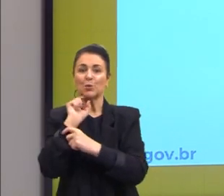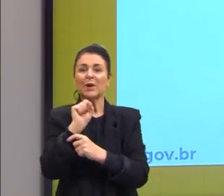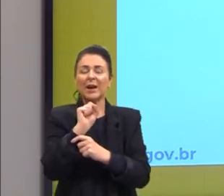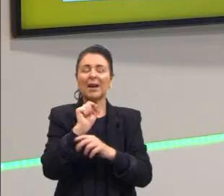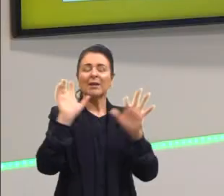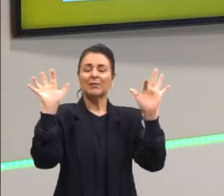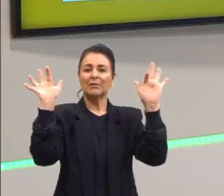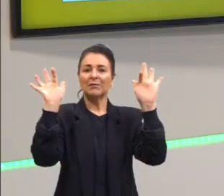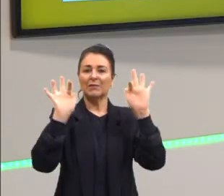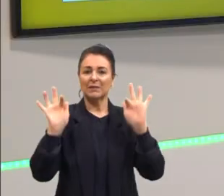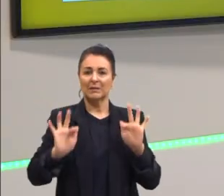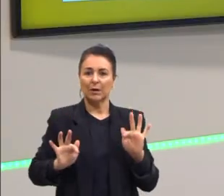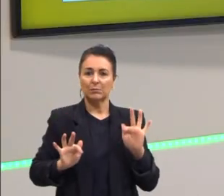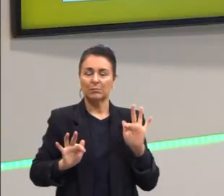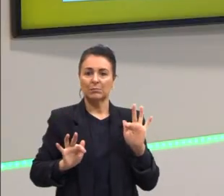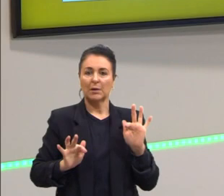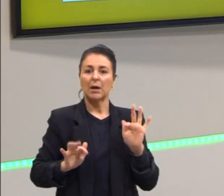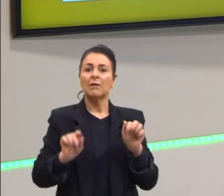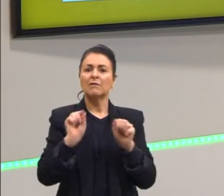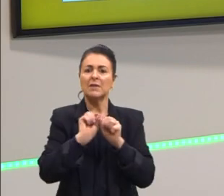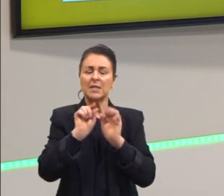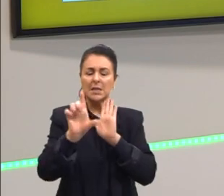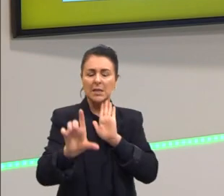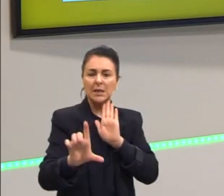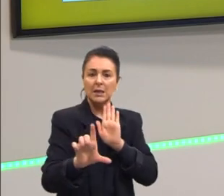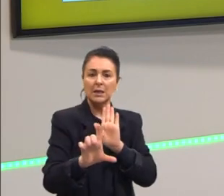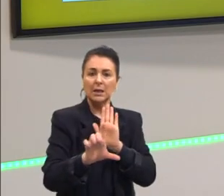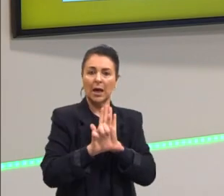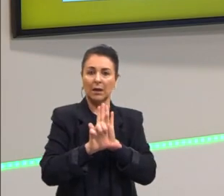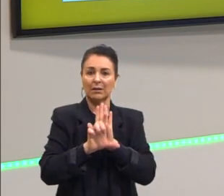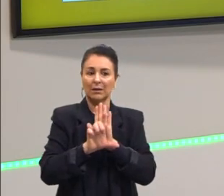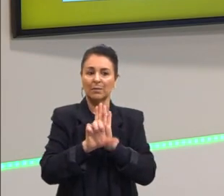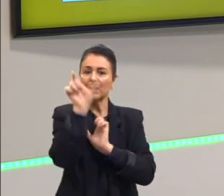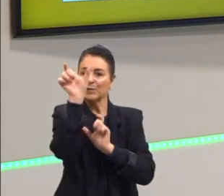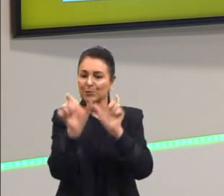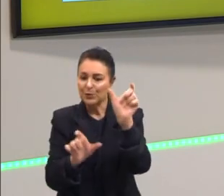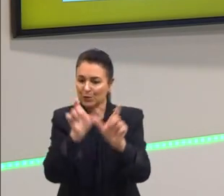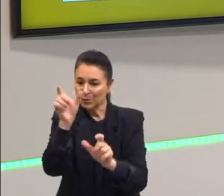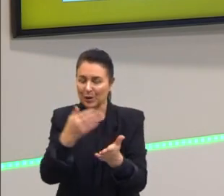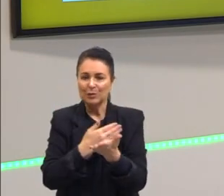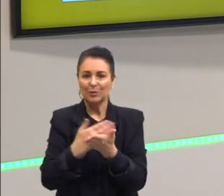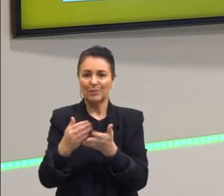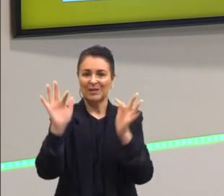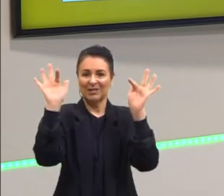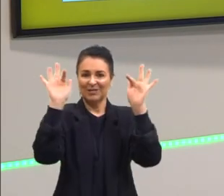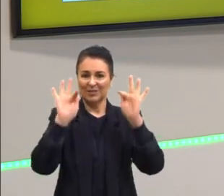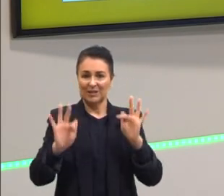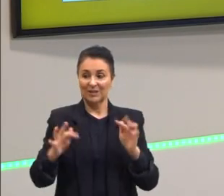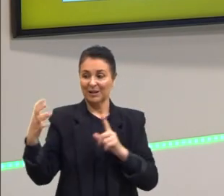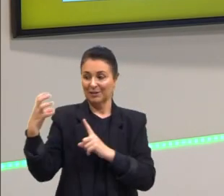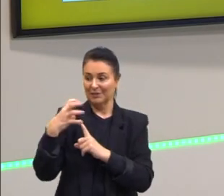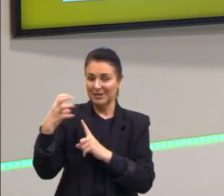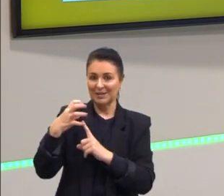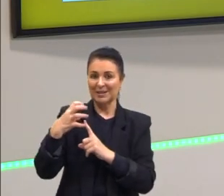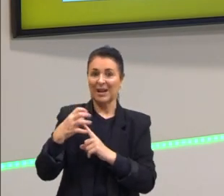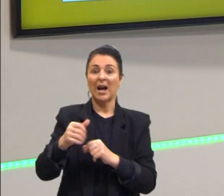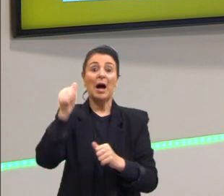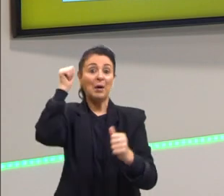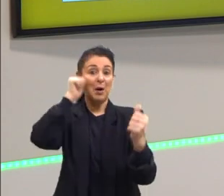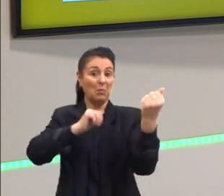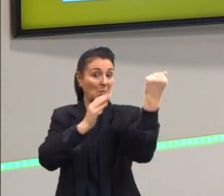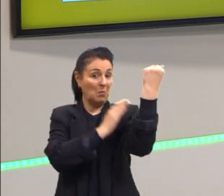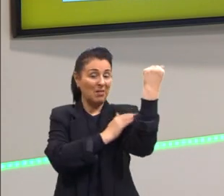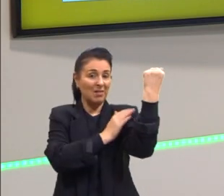As leis devem serem feitas, calculadas para o máximo de felicidade. E ele influencia o feminismo, a revolução